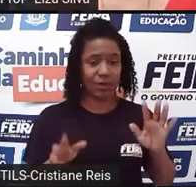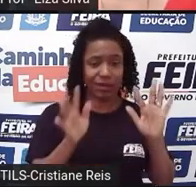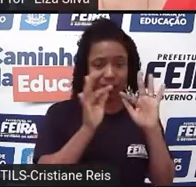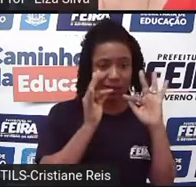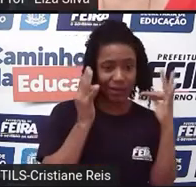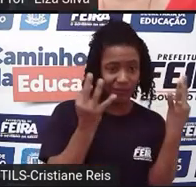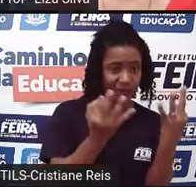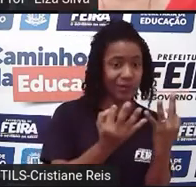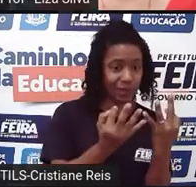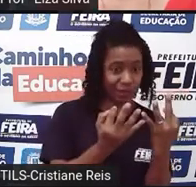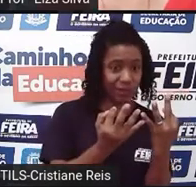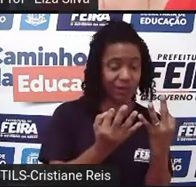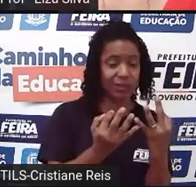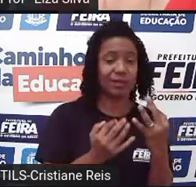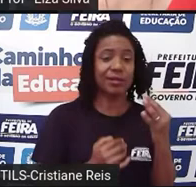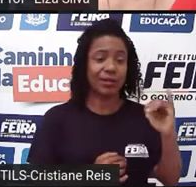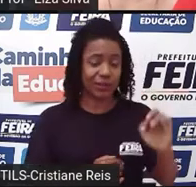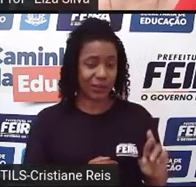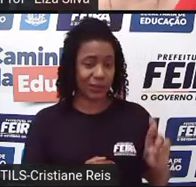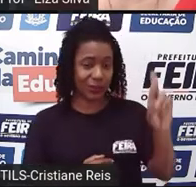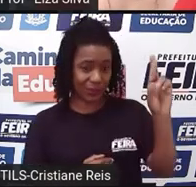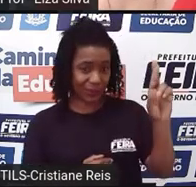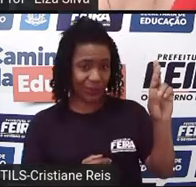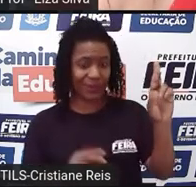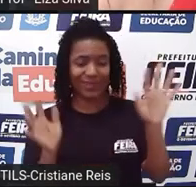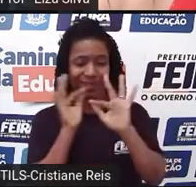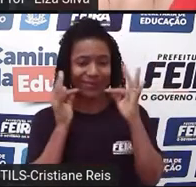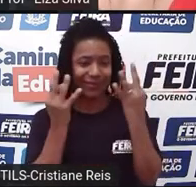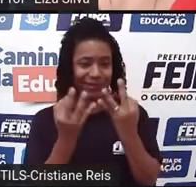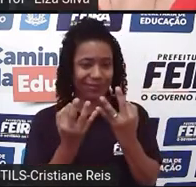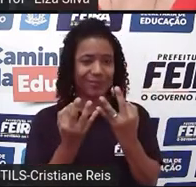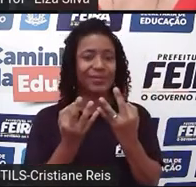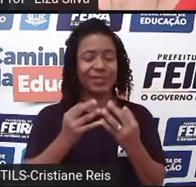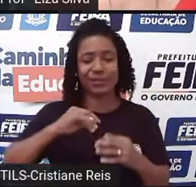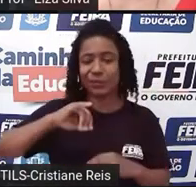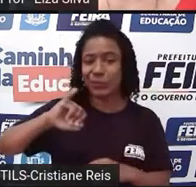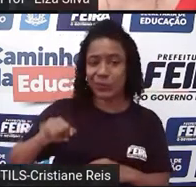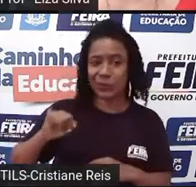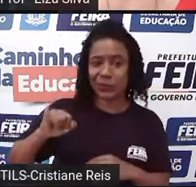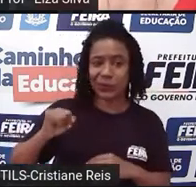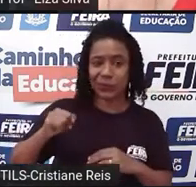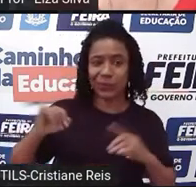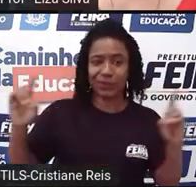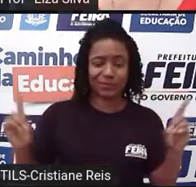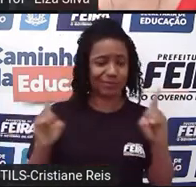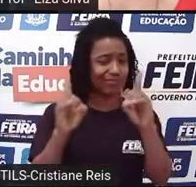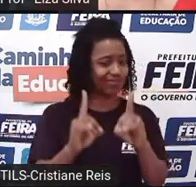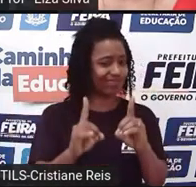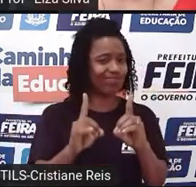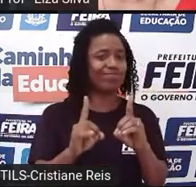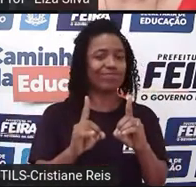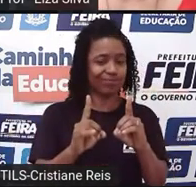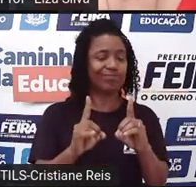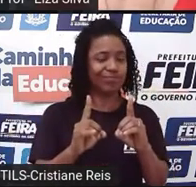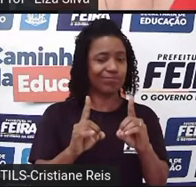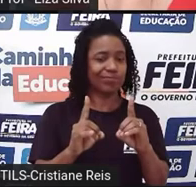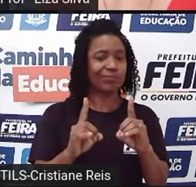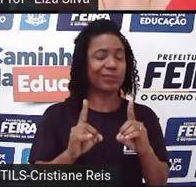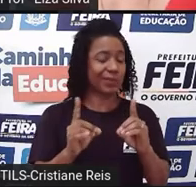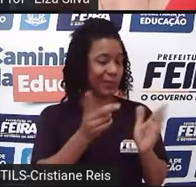Capulets, os Capulets, né? Tentando traduzir assim para a nossa língua. São famílias inimigas e eles vivem em Verona.